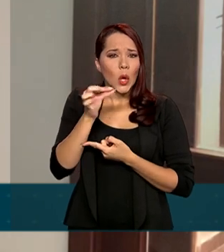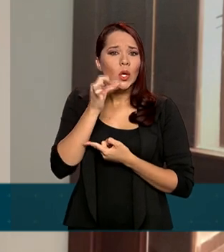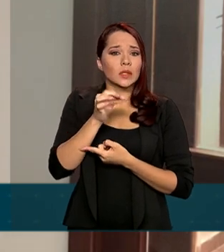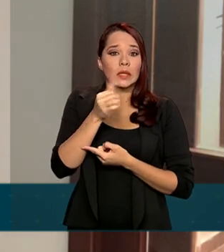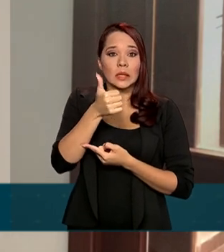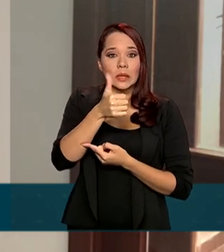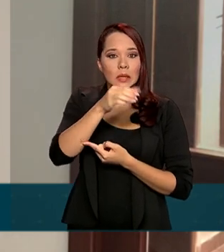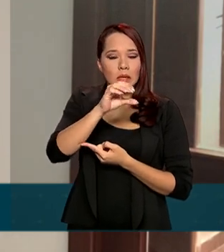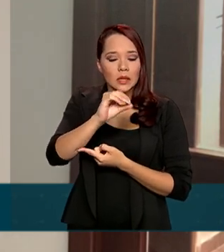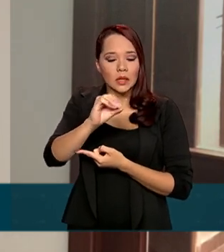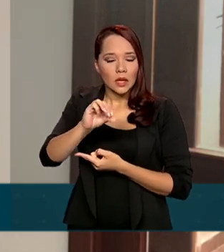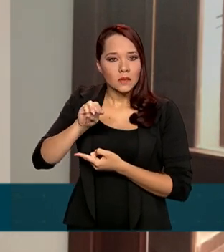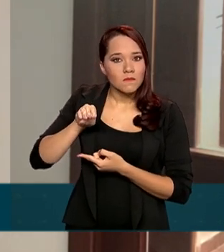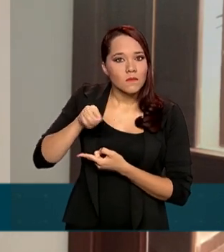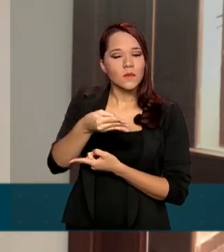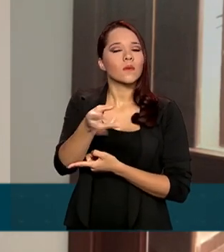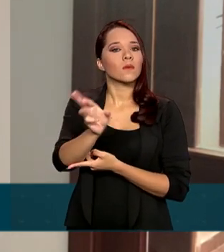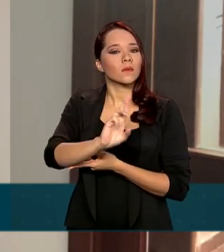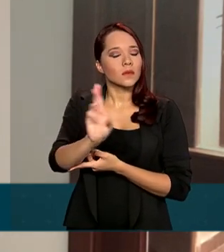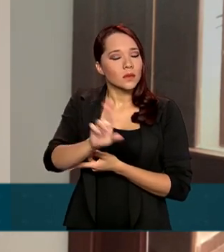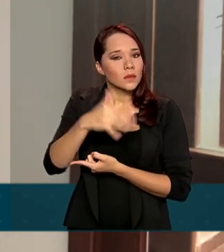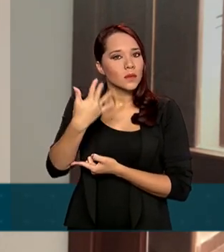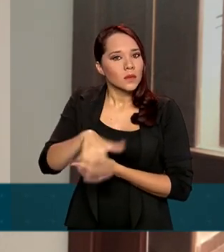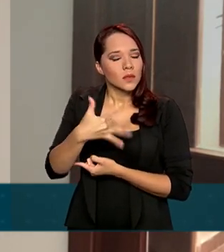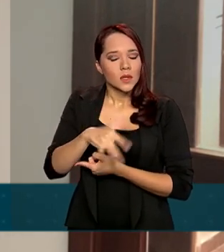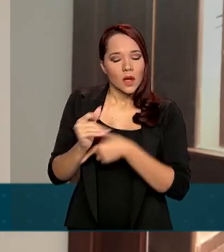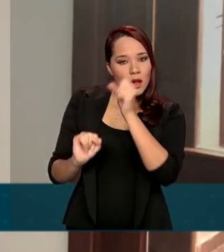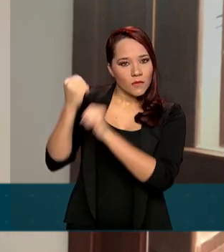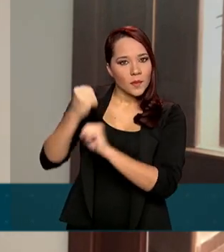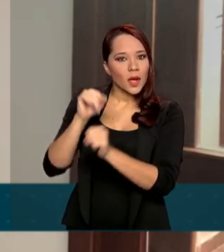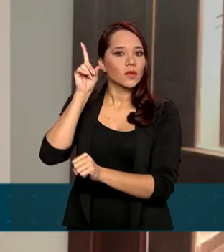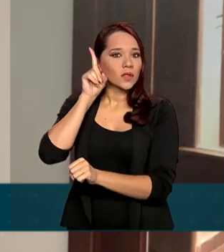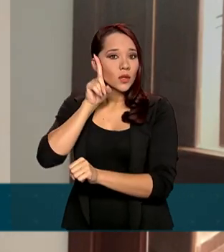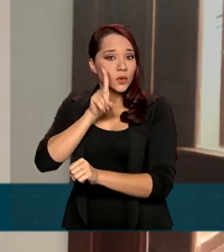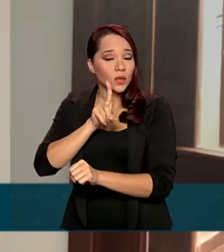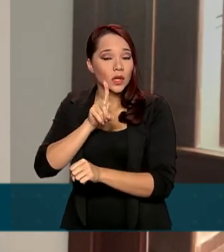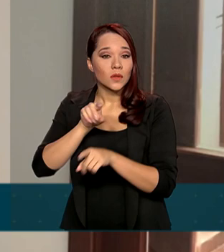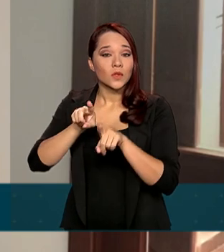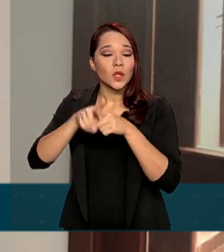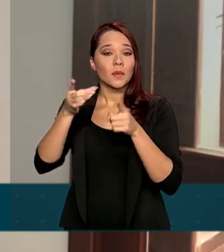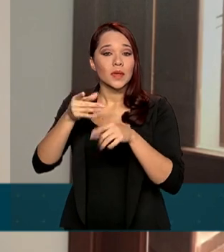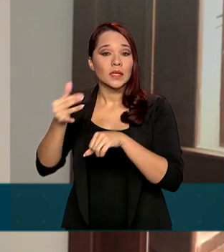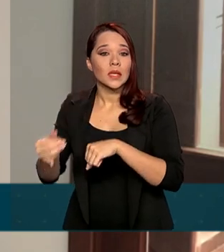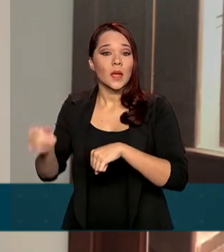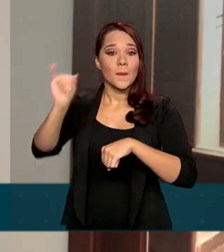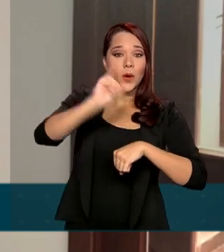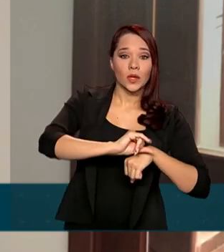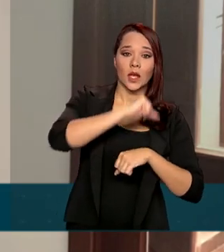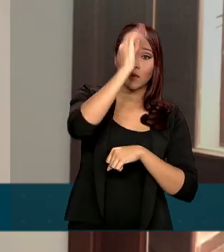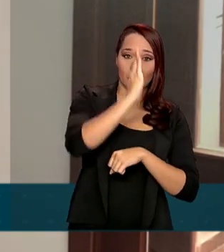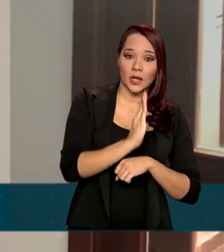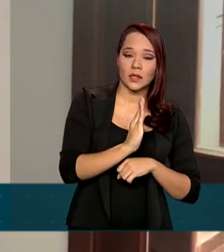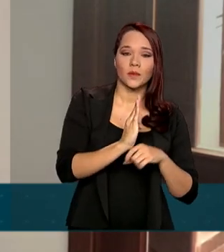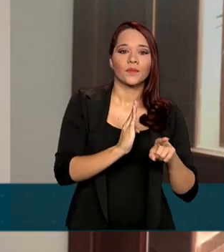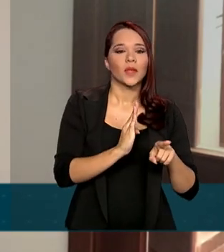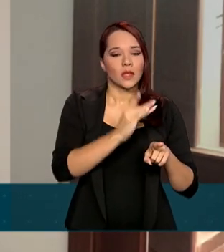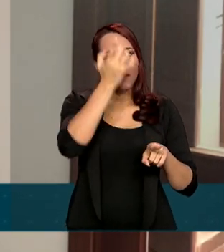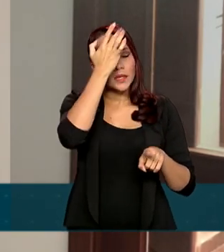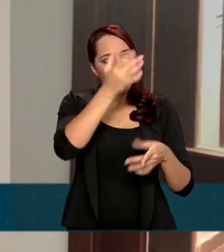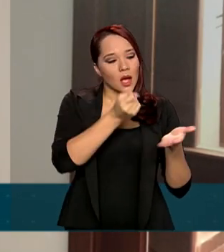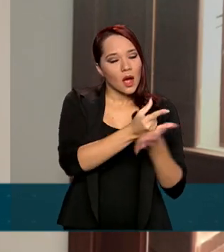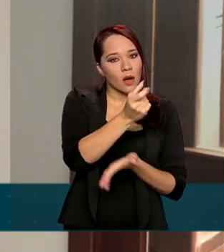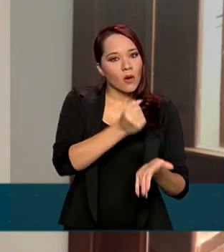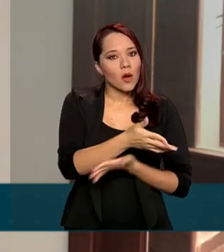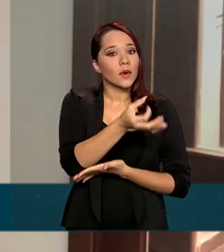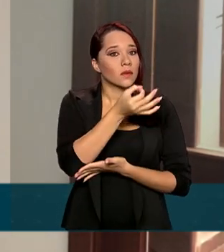10 milhões de reais. Ele é fabricado nos Estados Unidos e tem que ser importado para o Brasil. Para facilitar a compra do